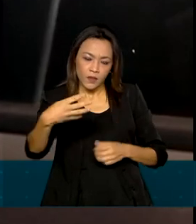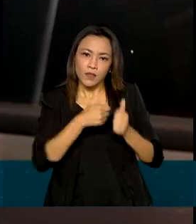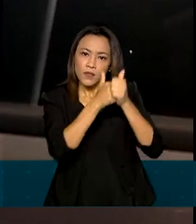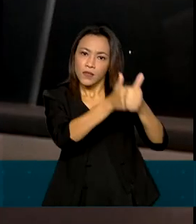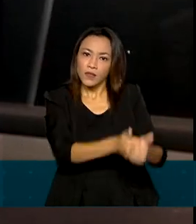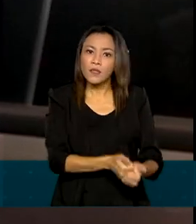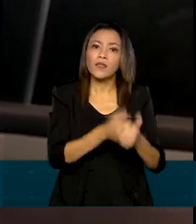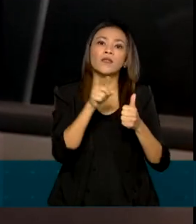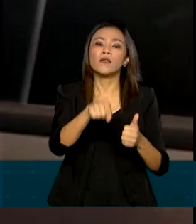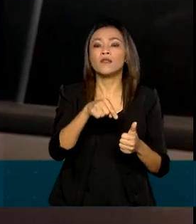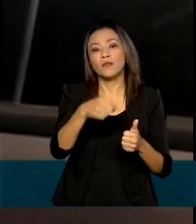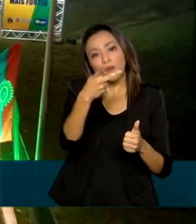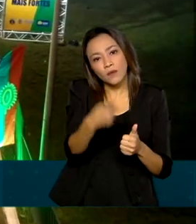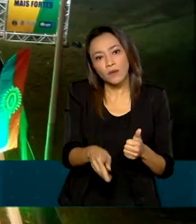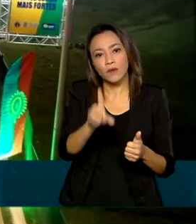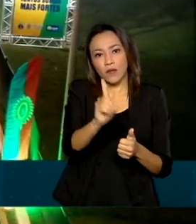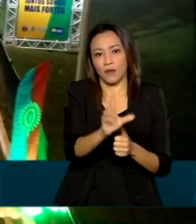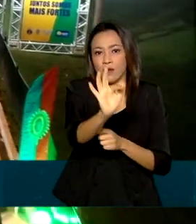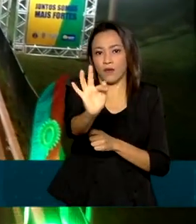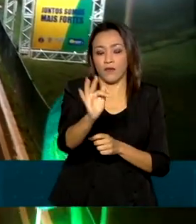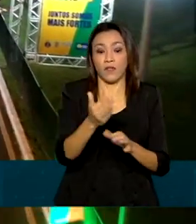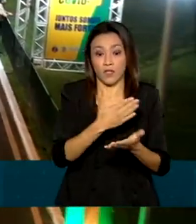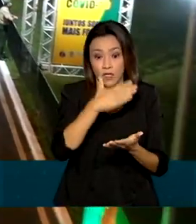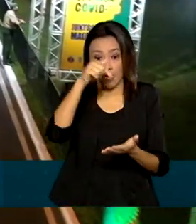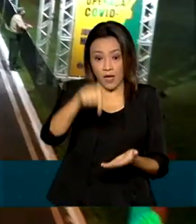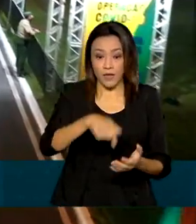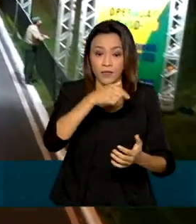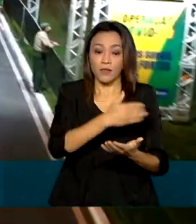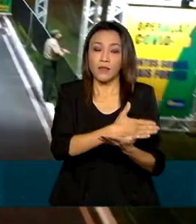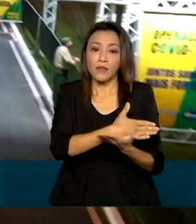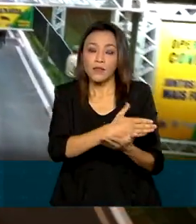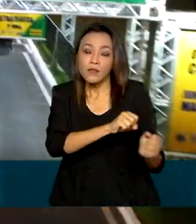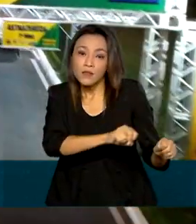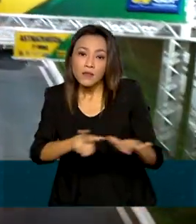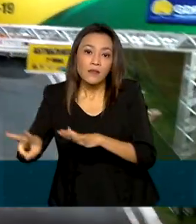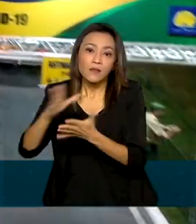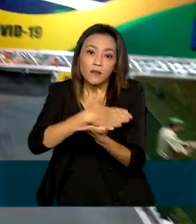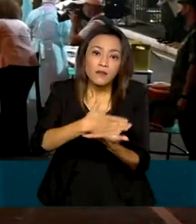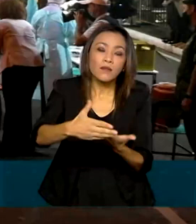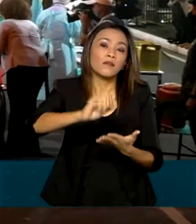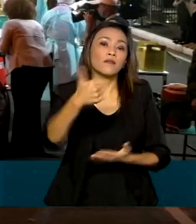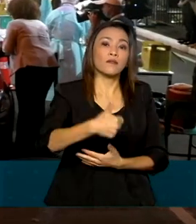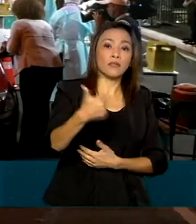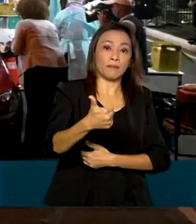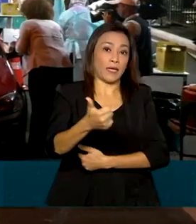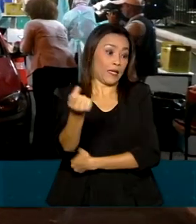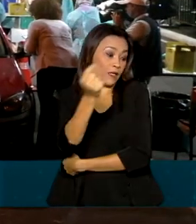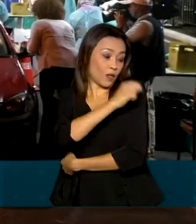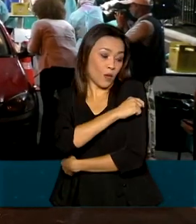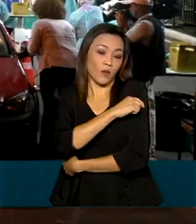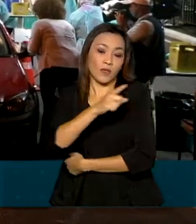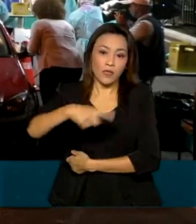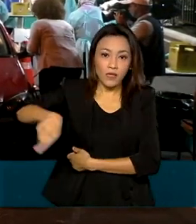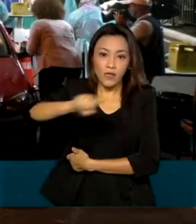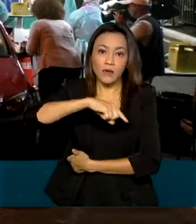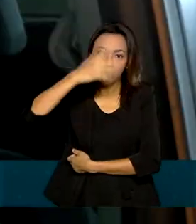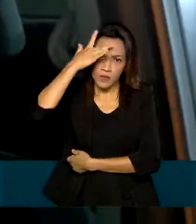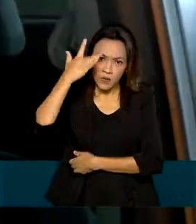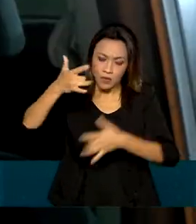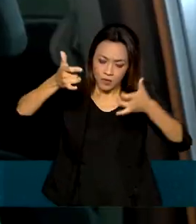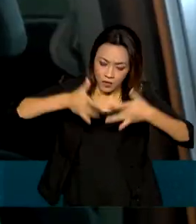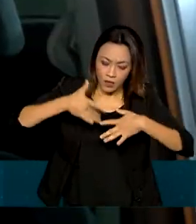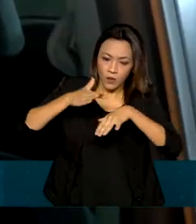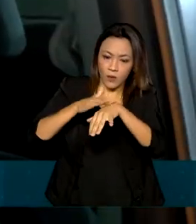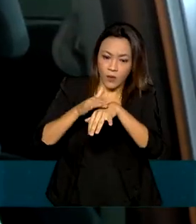pelo governo do Distrito Federal, que começou essa semana a aplicar a primeira dose em pessoas com doenças crônicas.